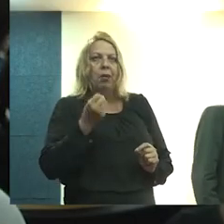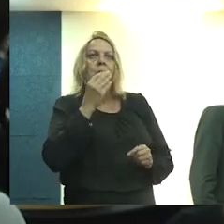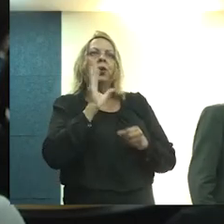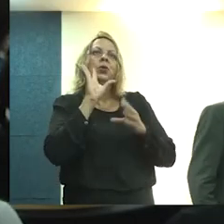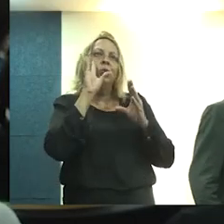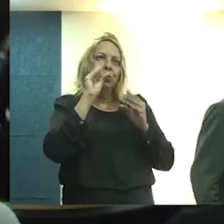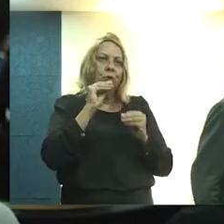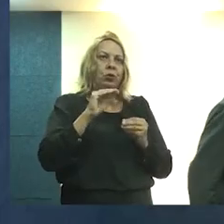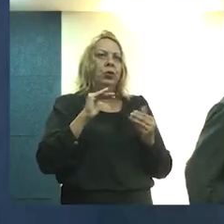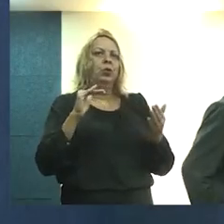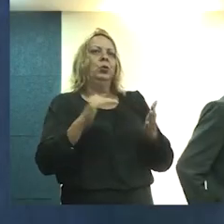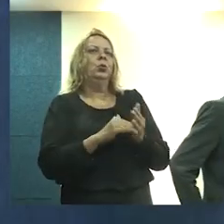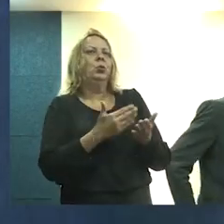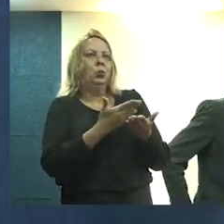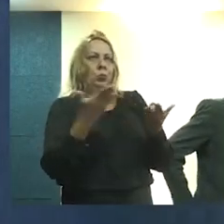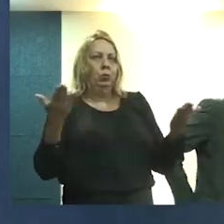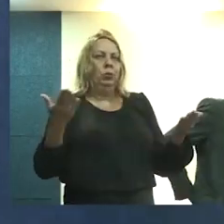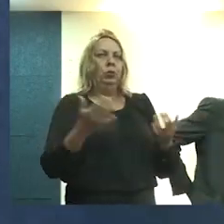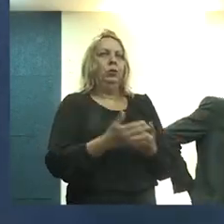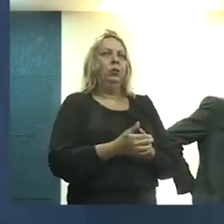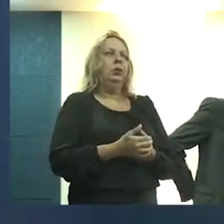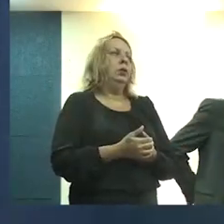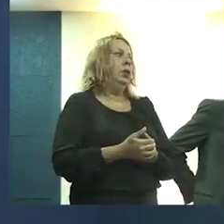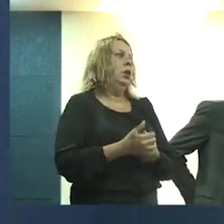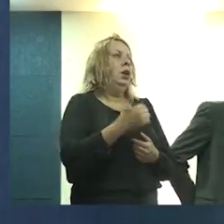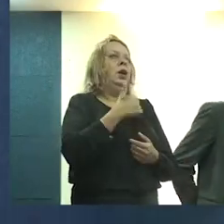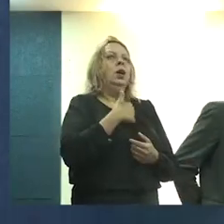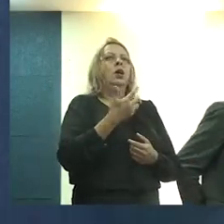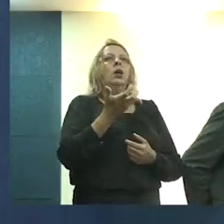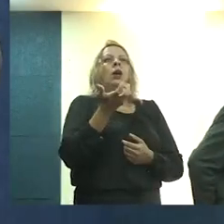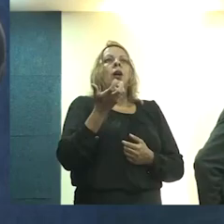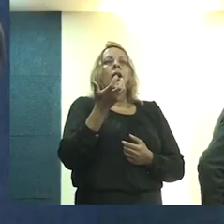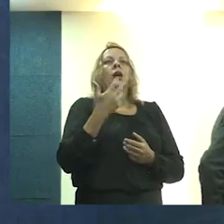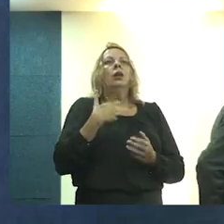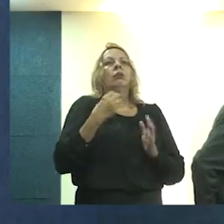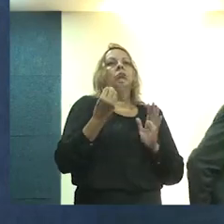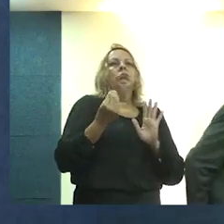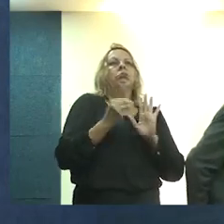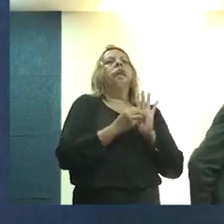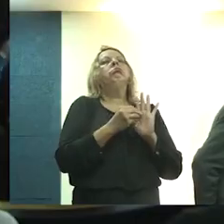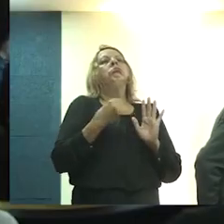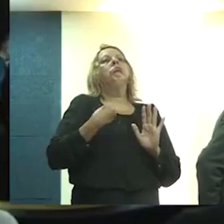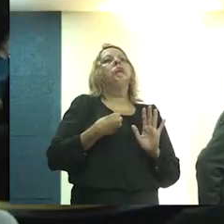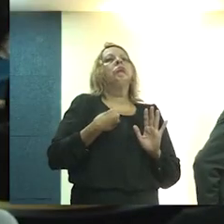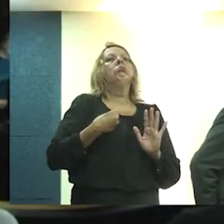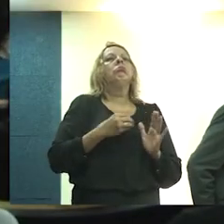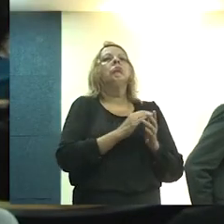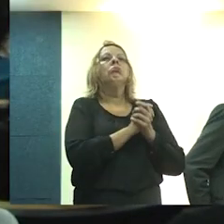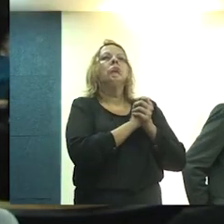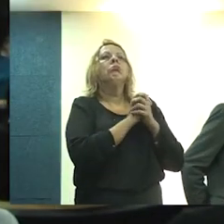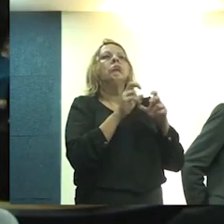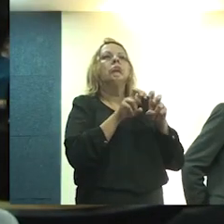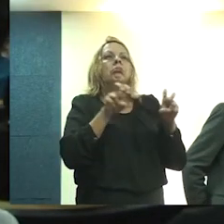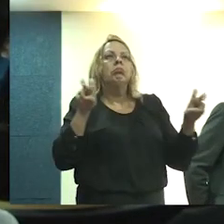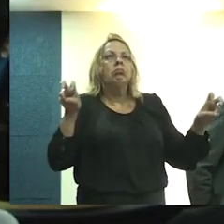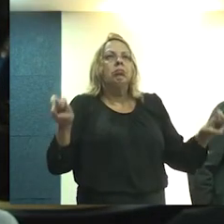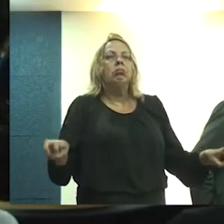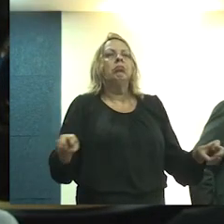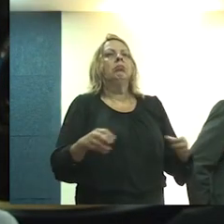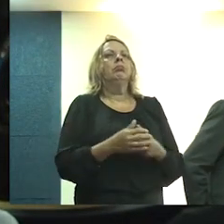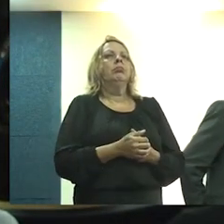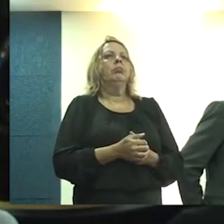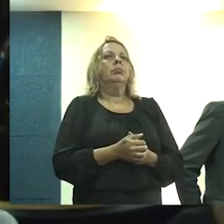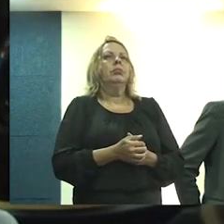Boa noite a todas e todos. Eu só queria fazer um registro nesse momento festivo, e saldo à mesa como todos,